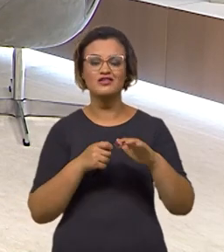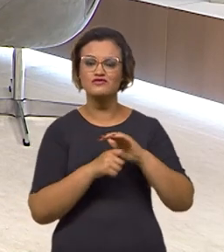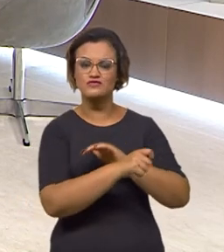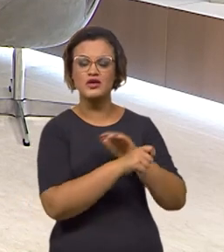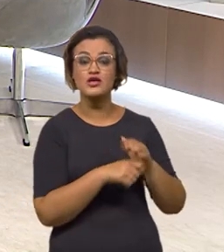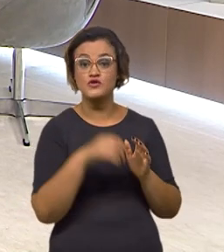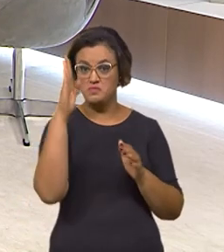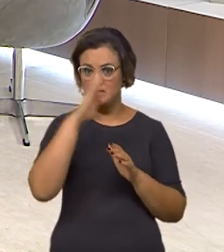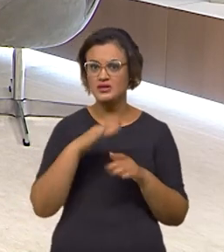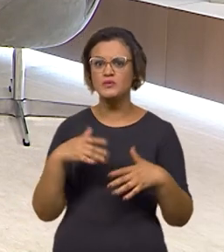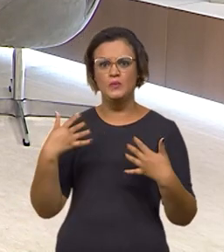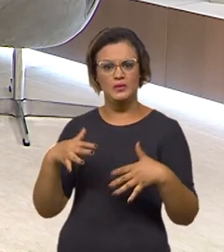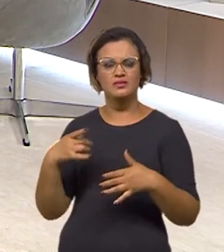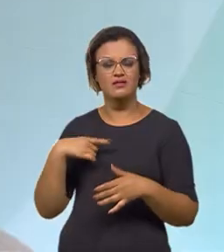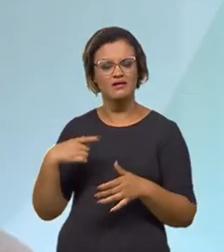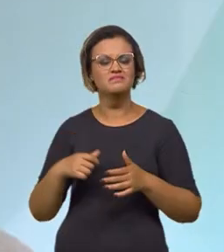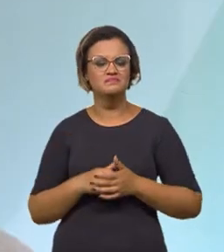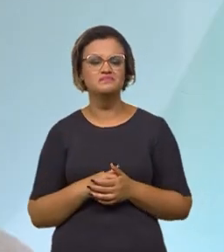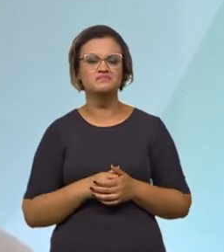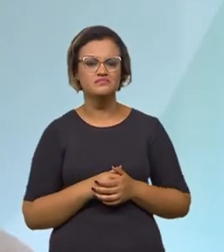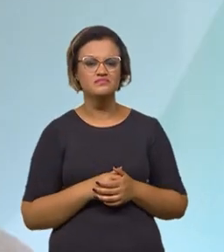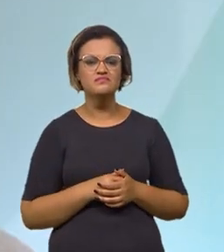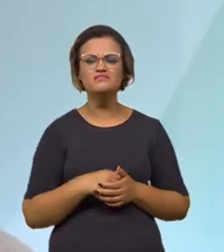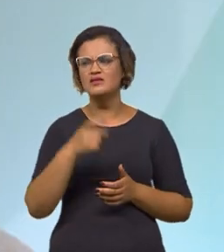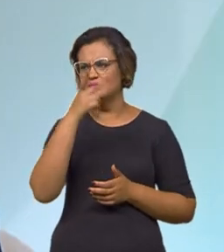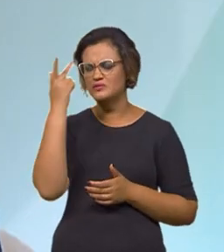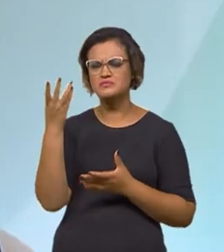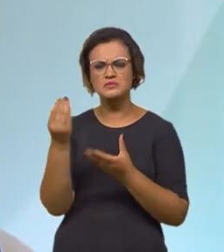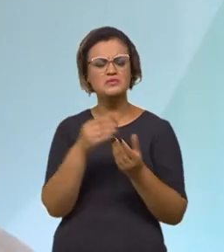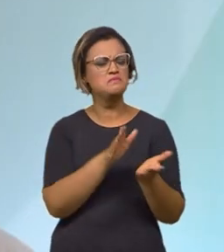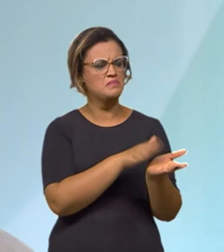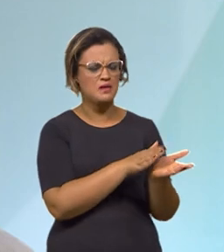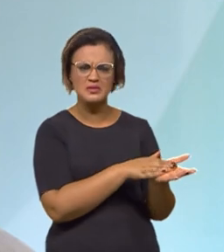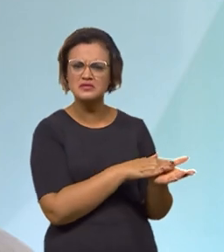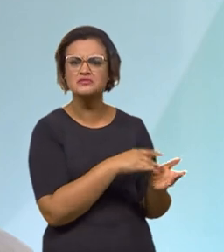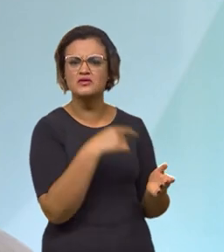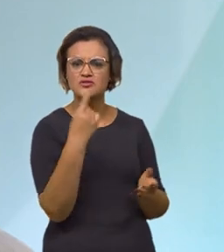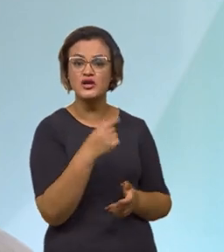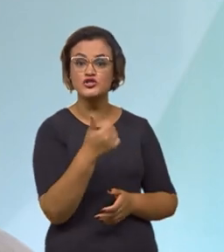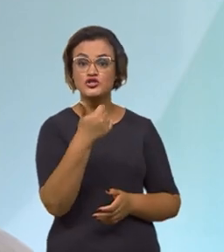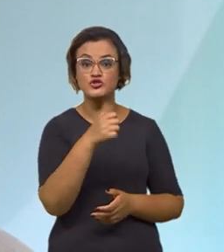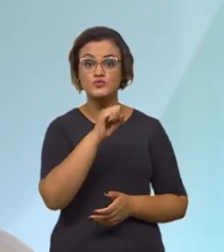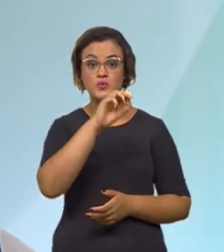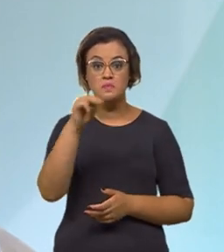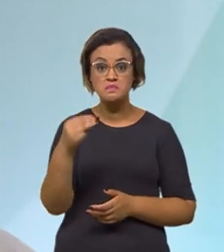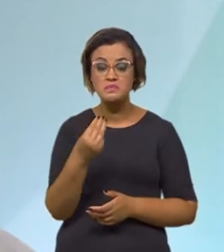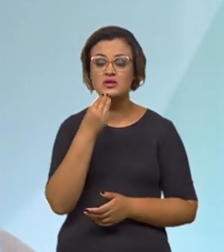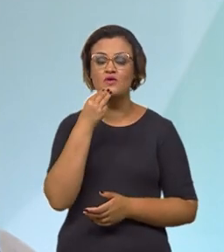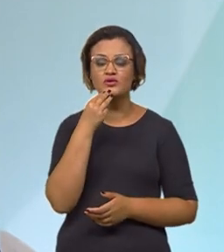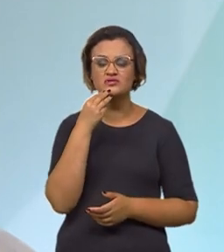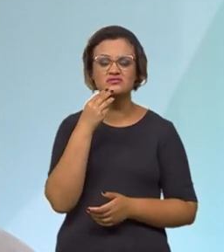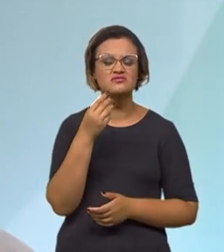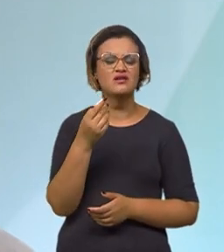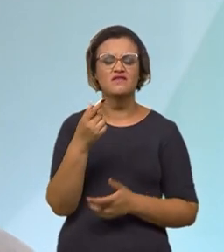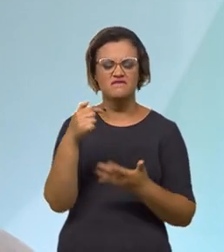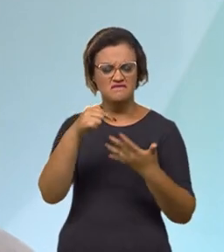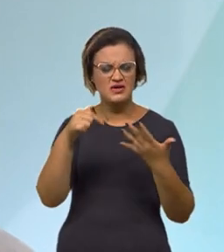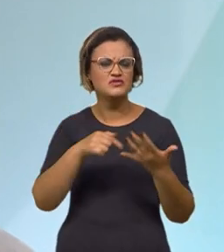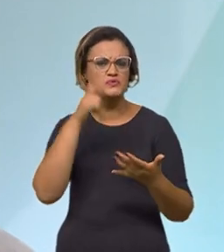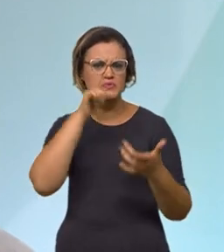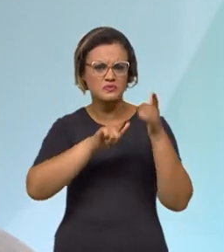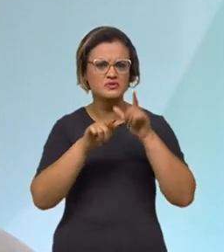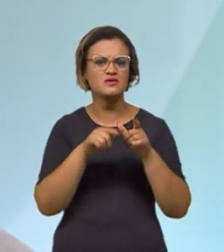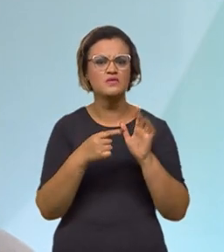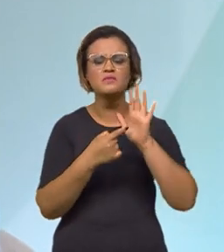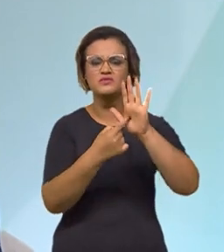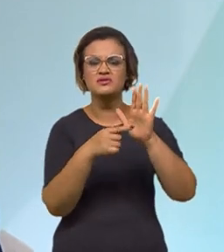portfólio hoje no mundo. E, além disso, foi muito elogiado por mais de 18 milhões que nós tivemos lá em Nova York, tanto com fundos quanto com operadoras,